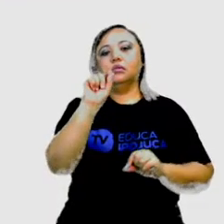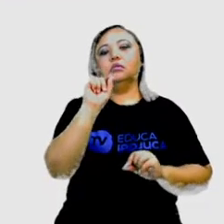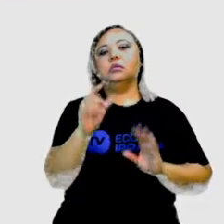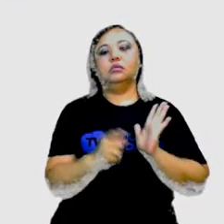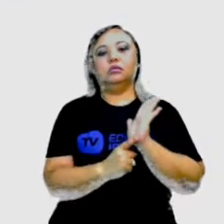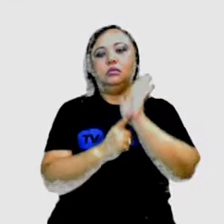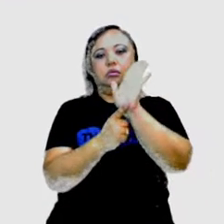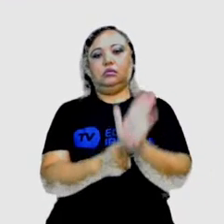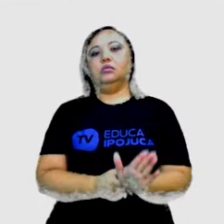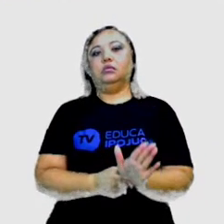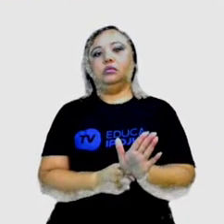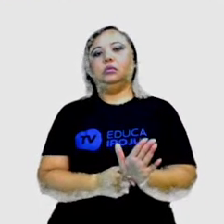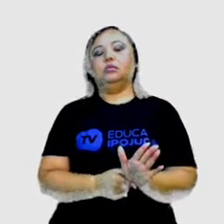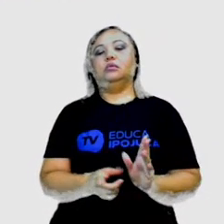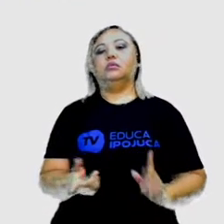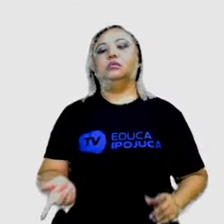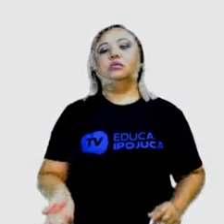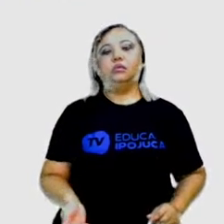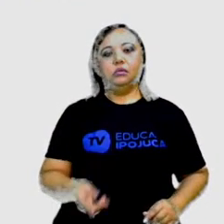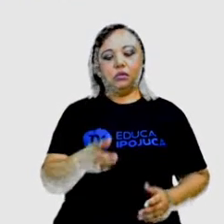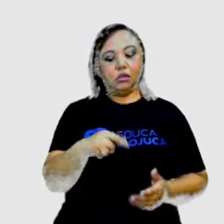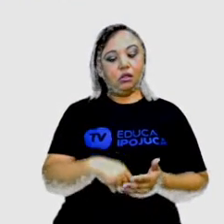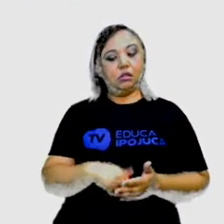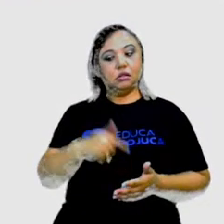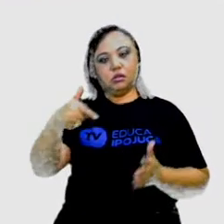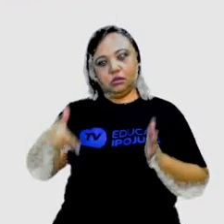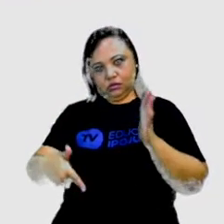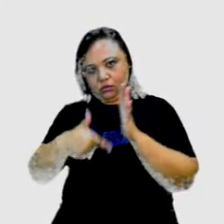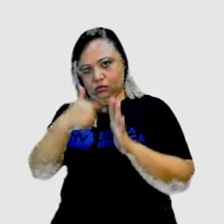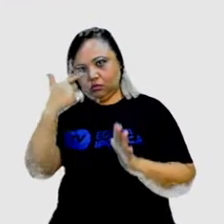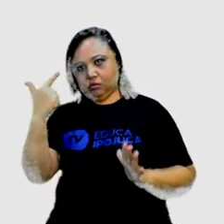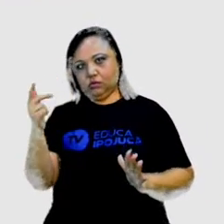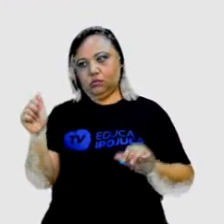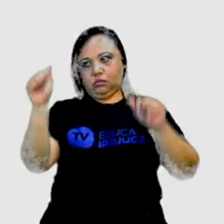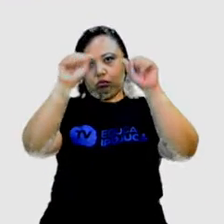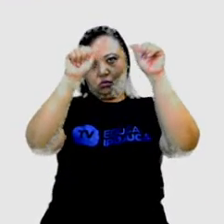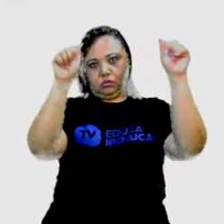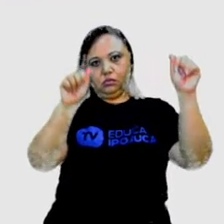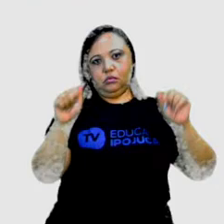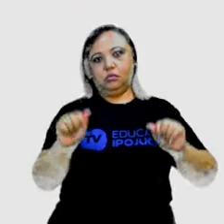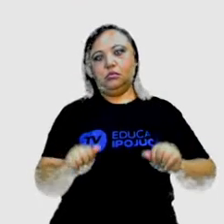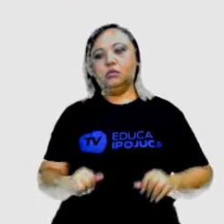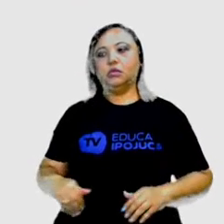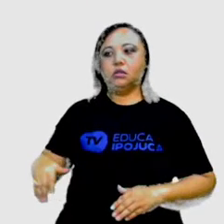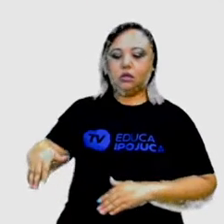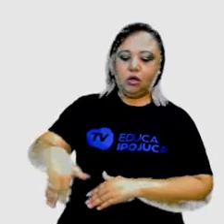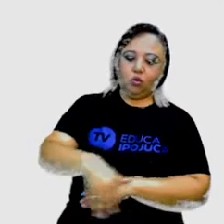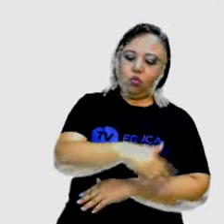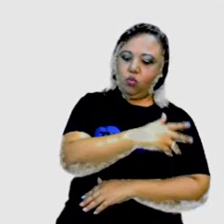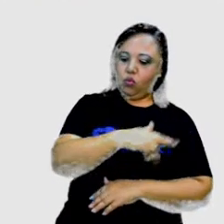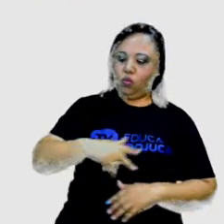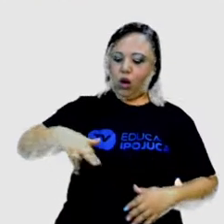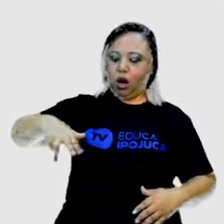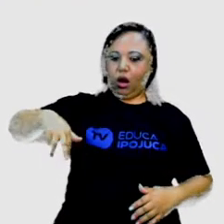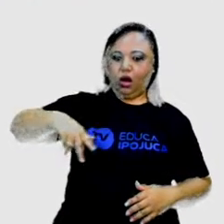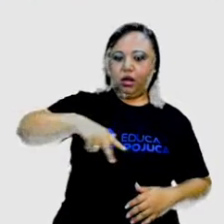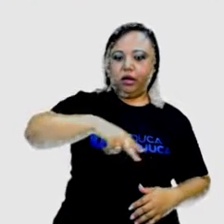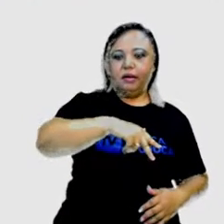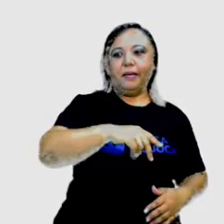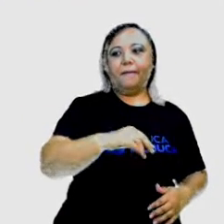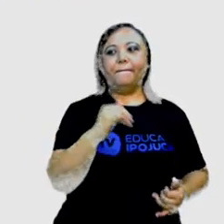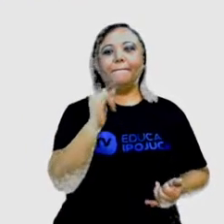isso. E veja essa segunda arte aqui. Imagine que você está andando pela rua e parece que você vai cair